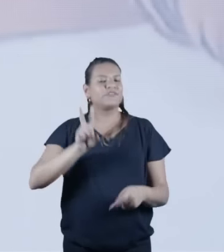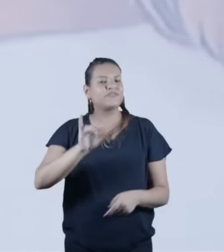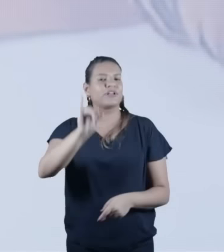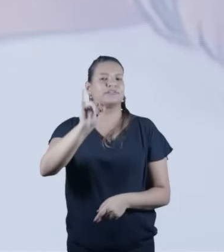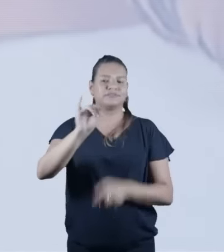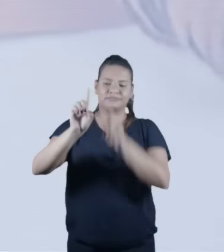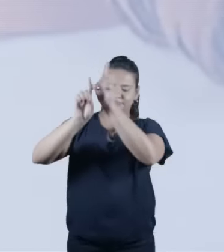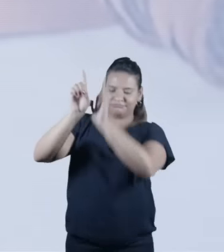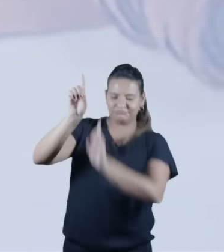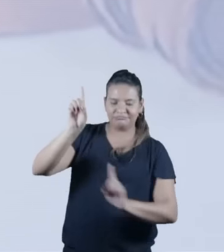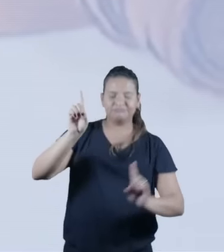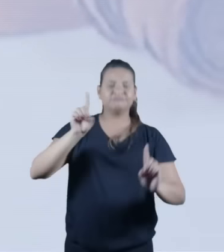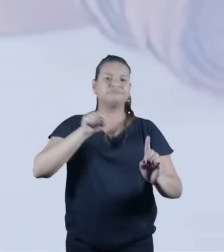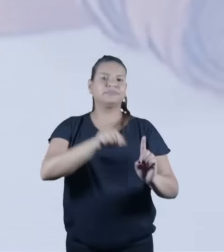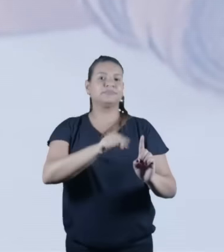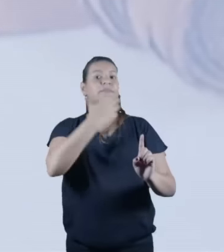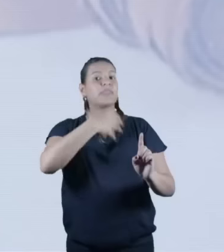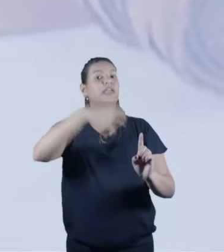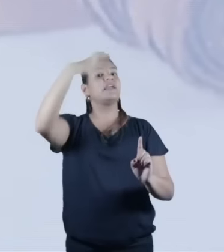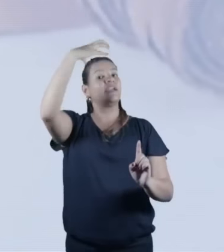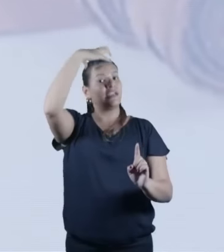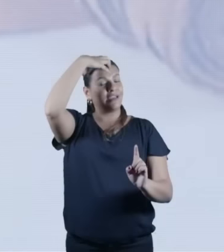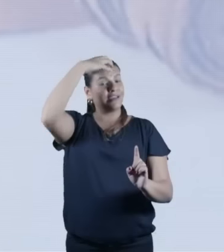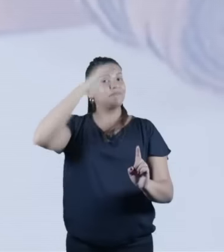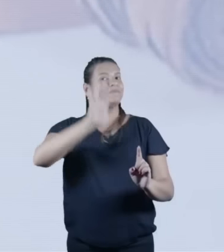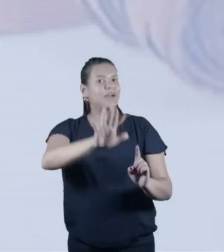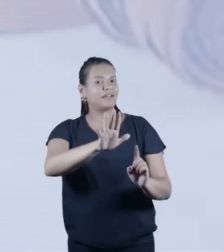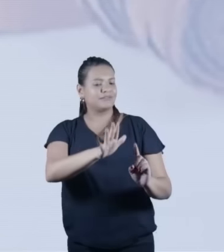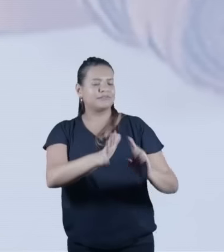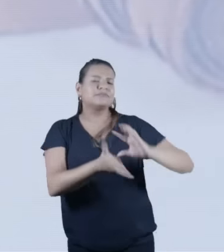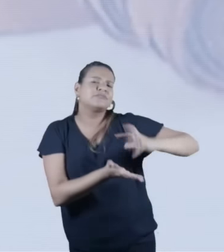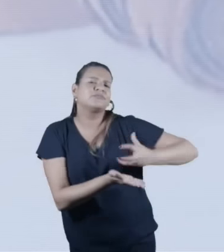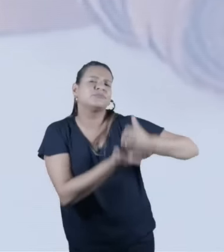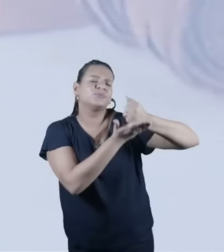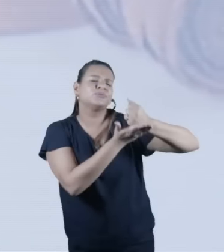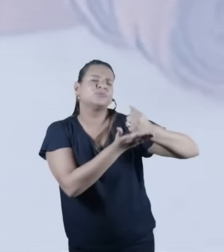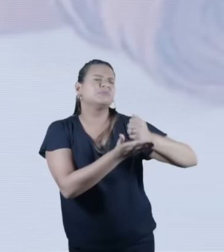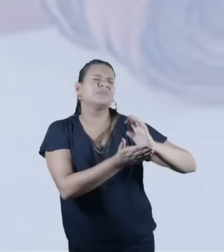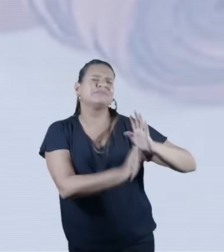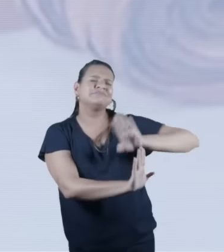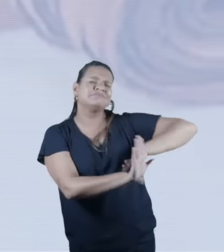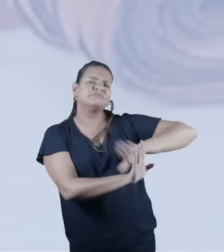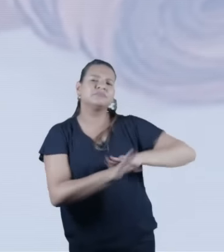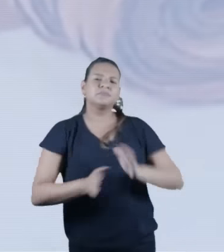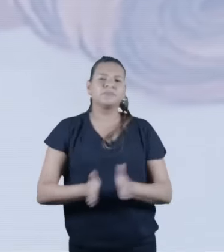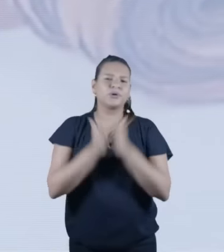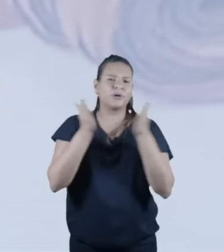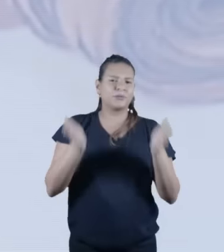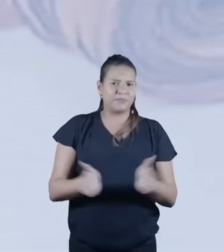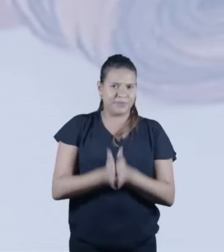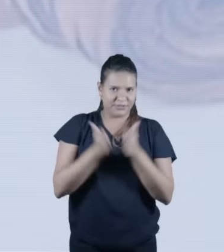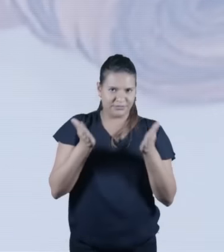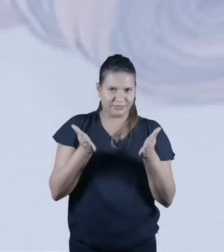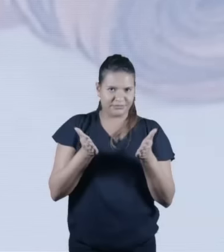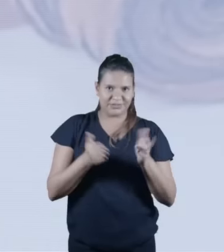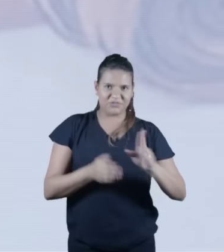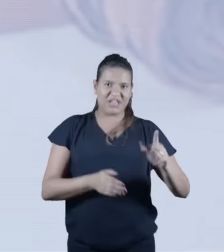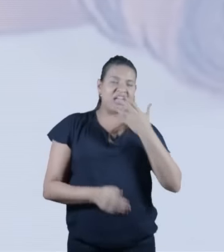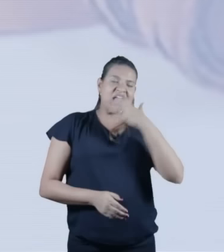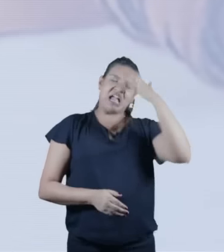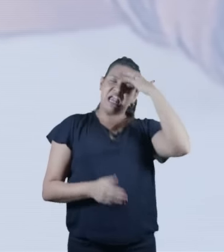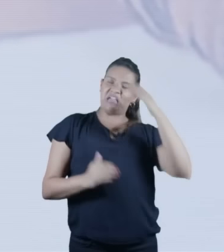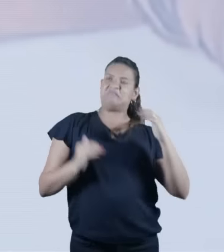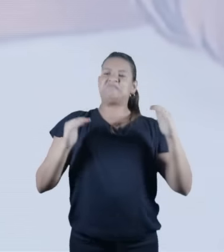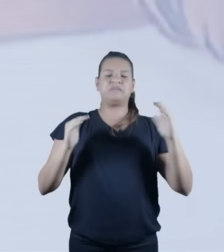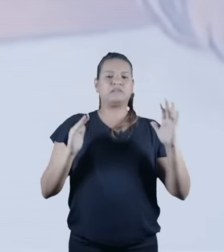mesmo tempo ele vai ser um rei, mas uma pessoa pobre e simples. E o povo de Israel todo, há dois mil